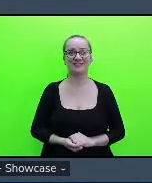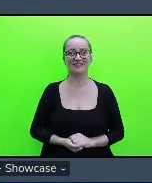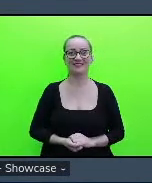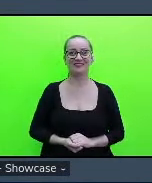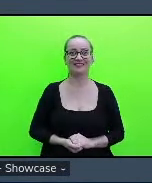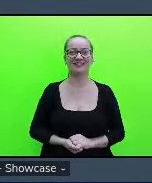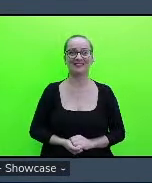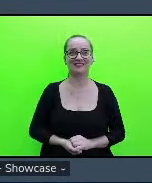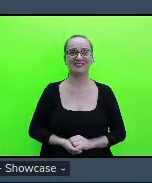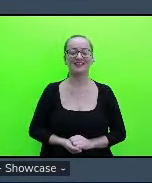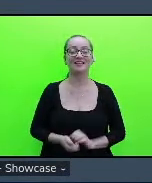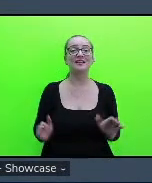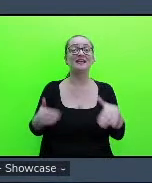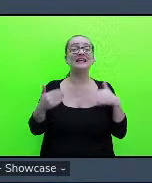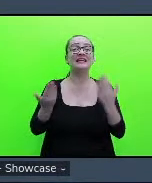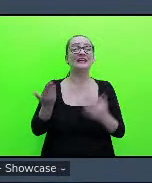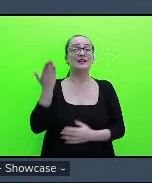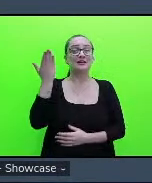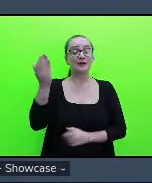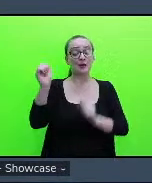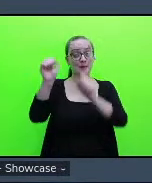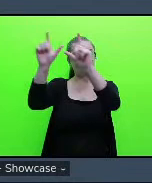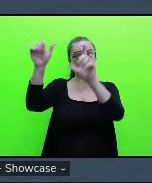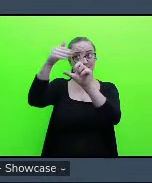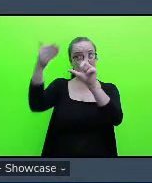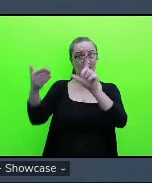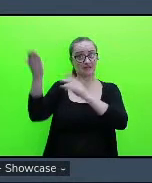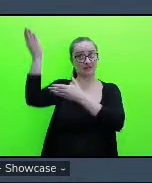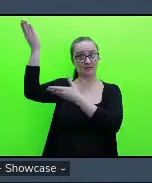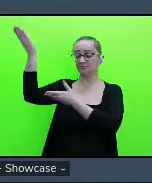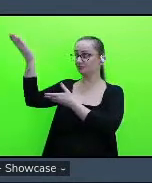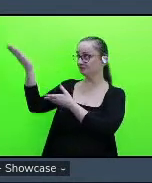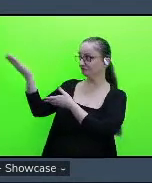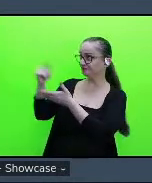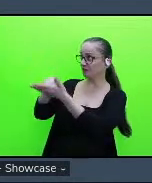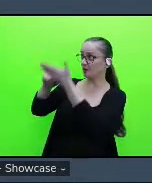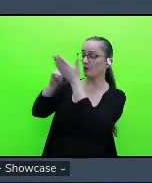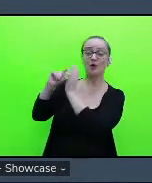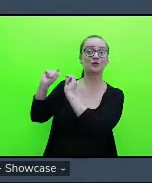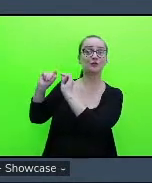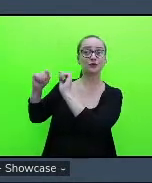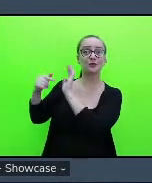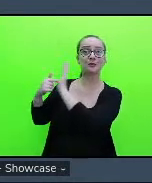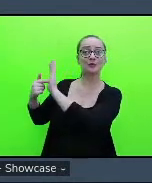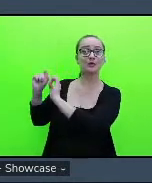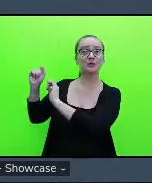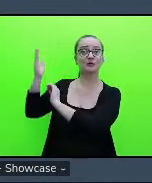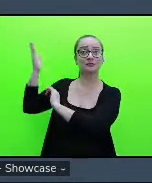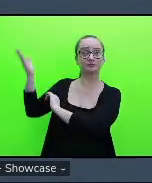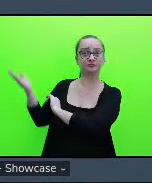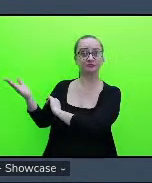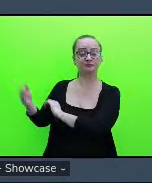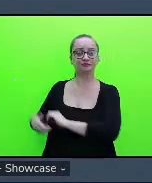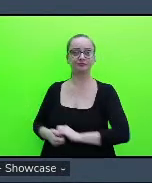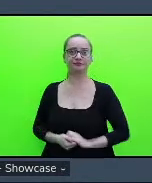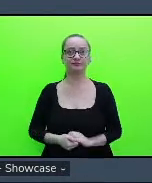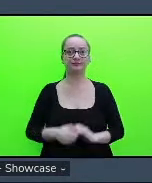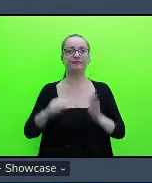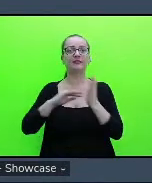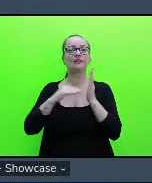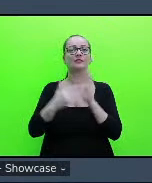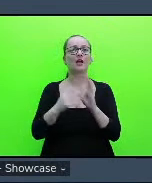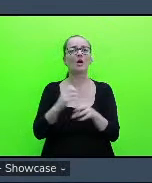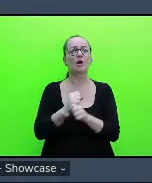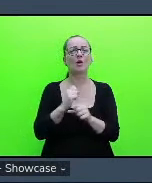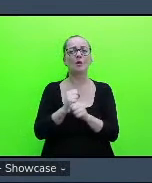aqui essa é uma planilha que mostra para a gente com os dados com os cálculos